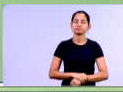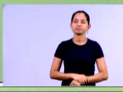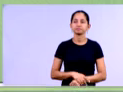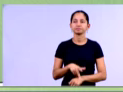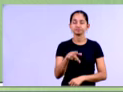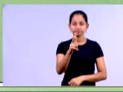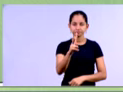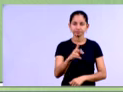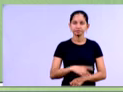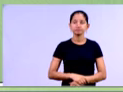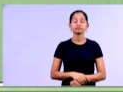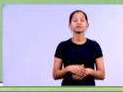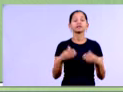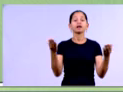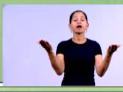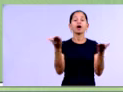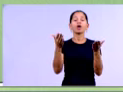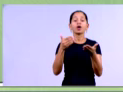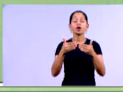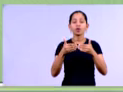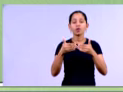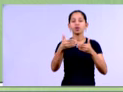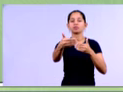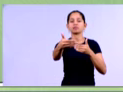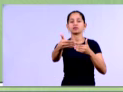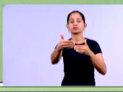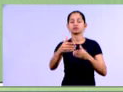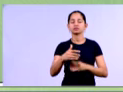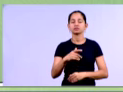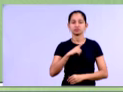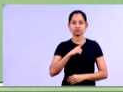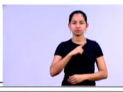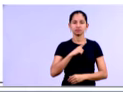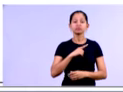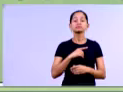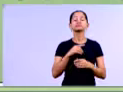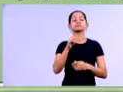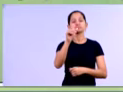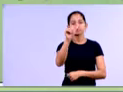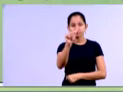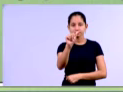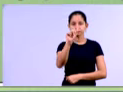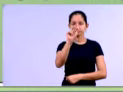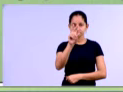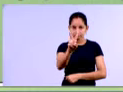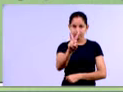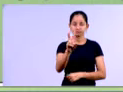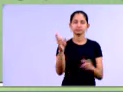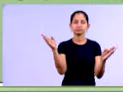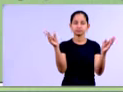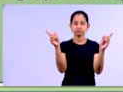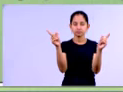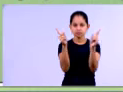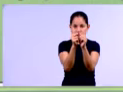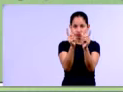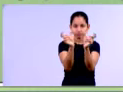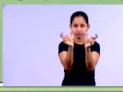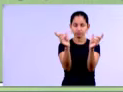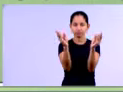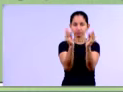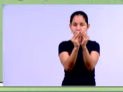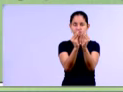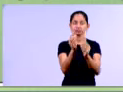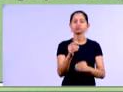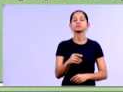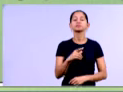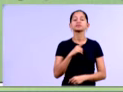Sequência. Então, vamos começar aí, vamos introduzir aí com a nossa análise vertical, ok? Bom,